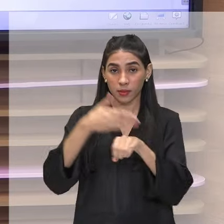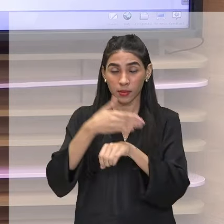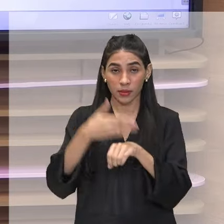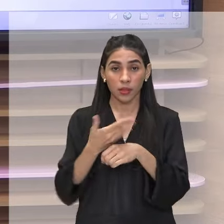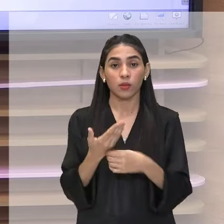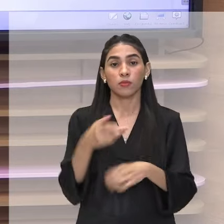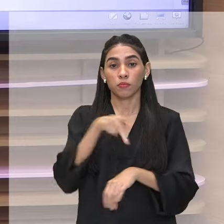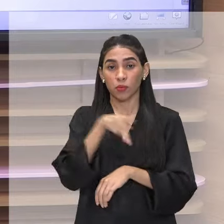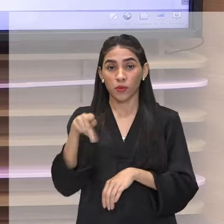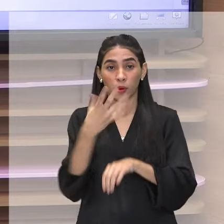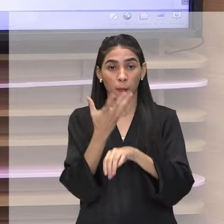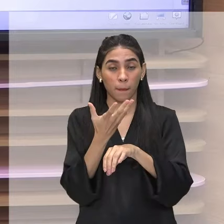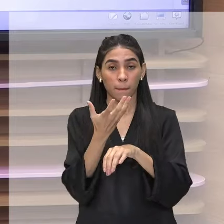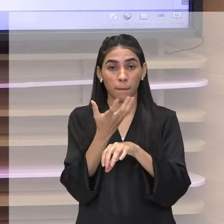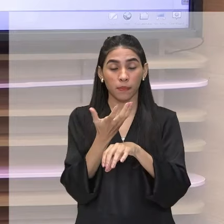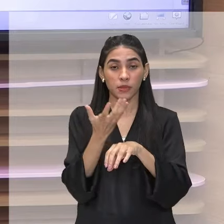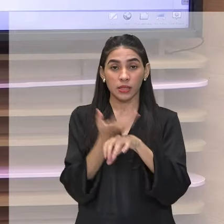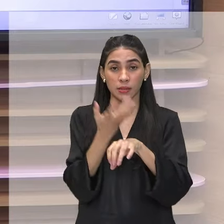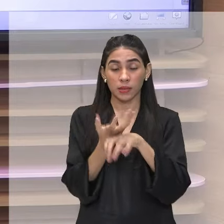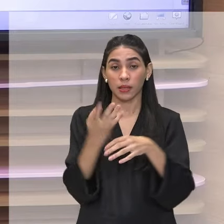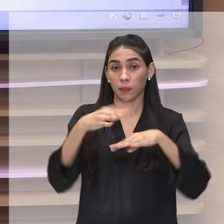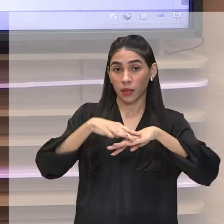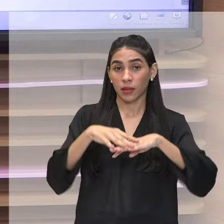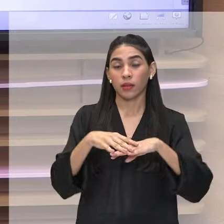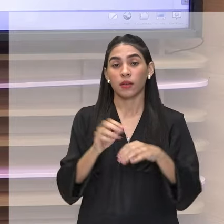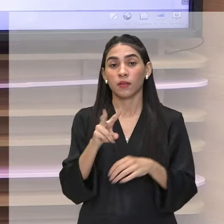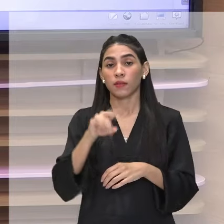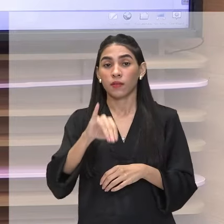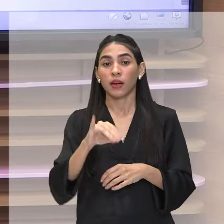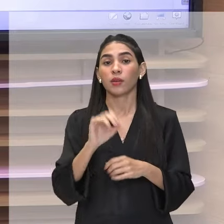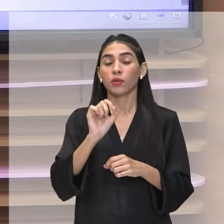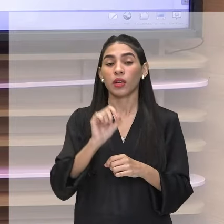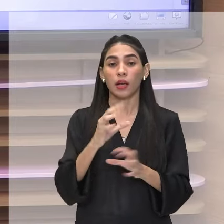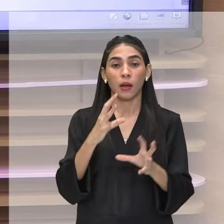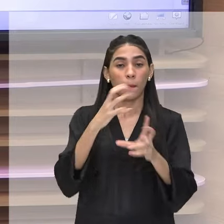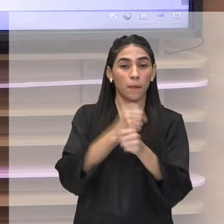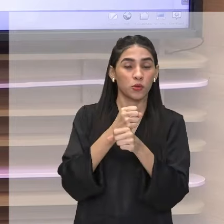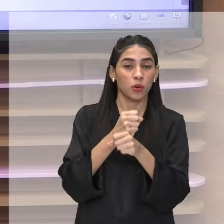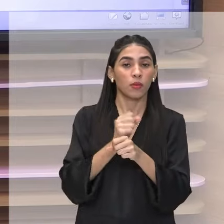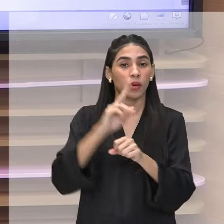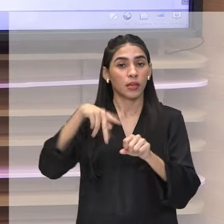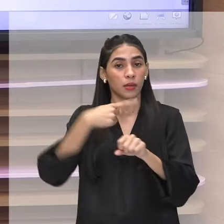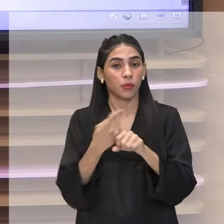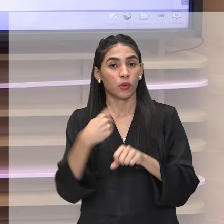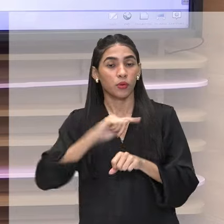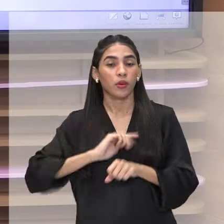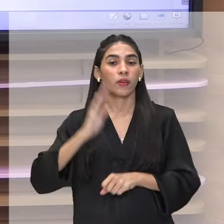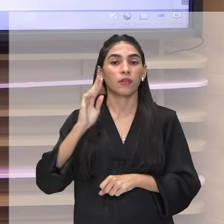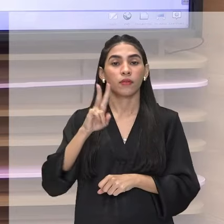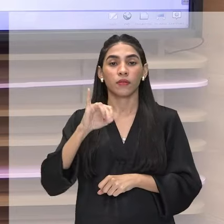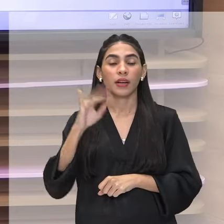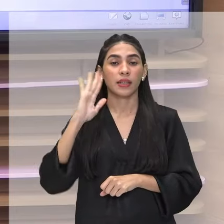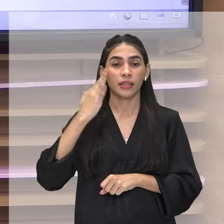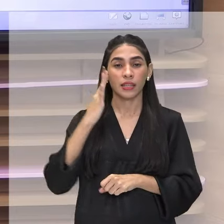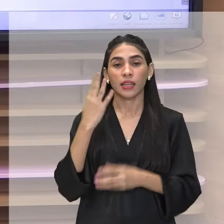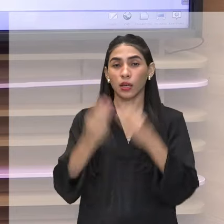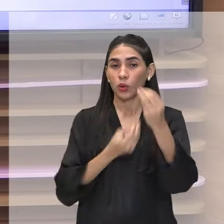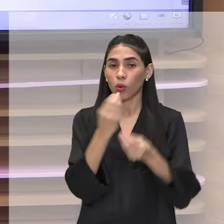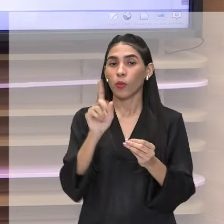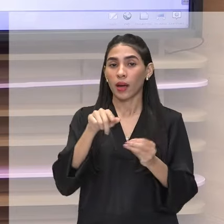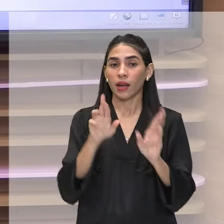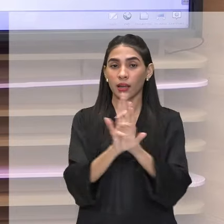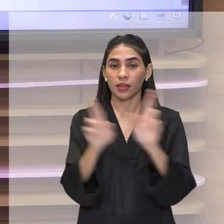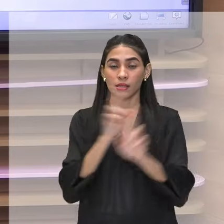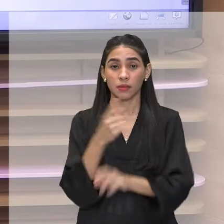matemática, onde ele vai realizar uma conta, e nessa conta a gente vai entender a interação desses fatores.